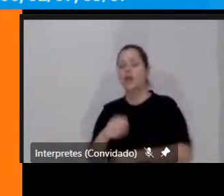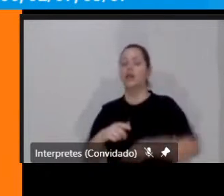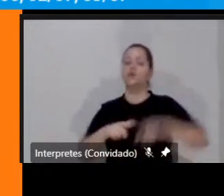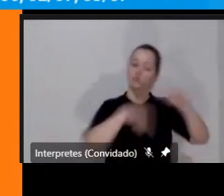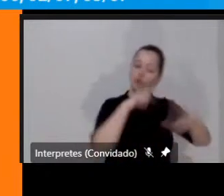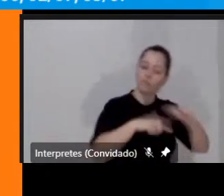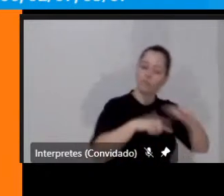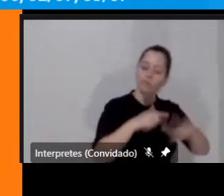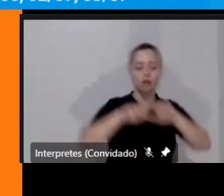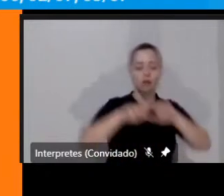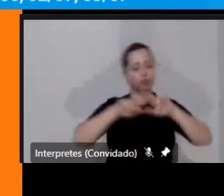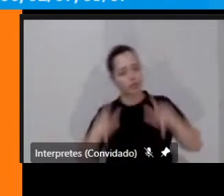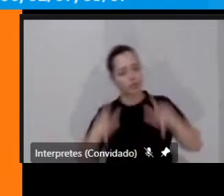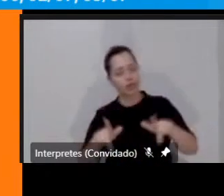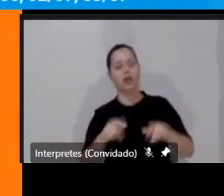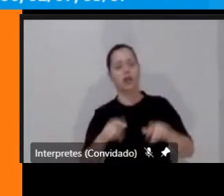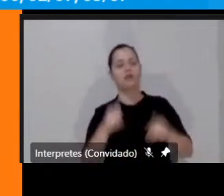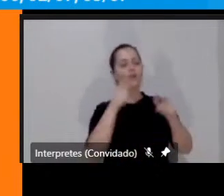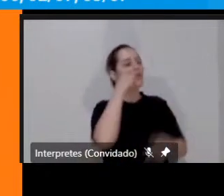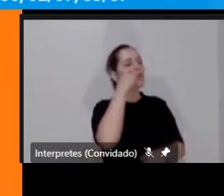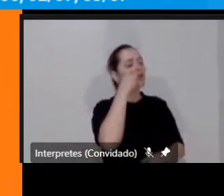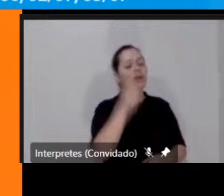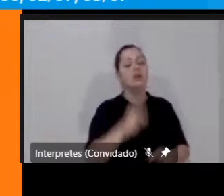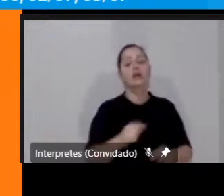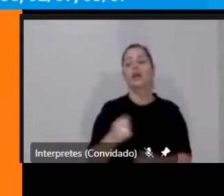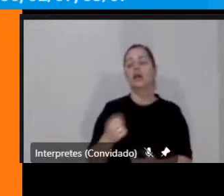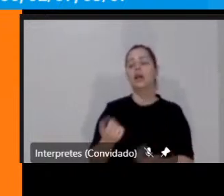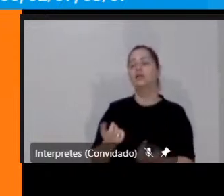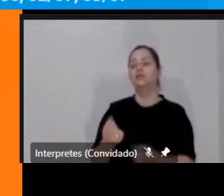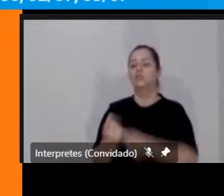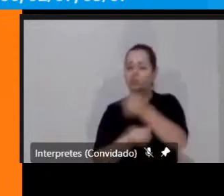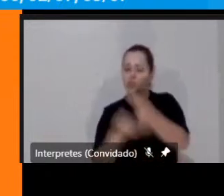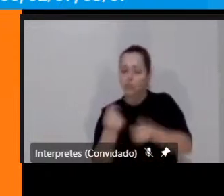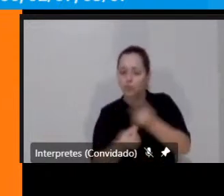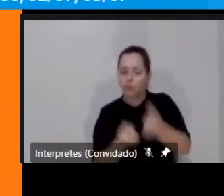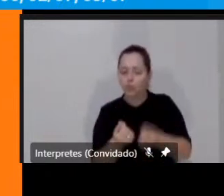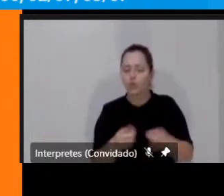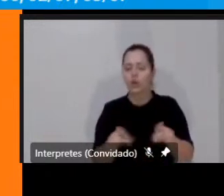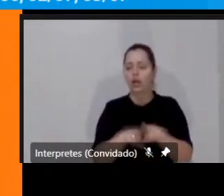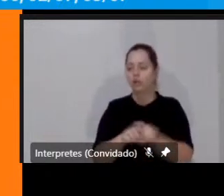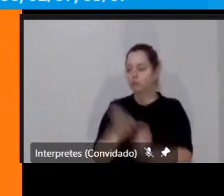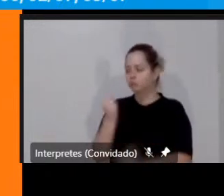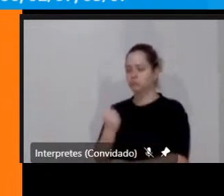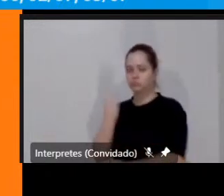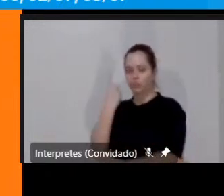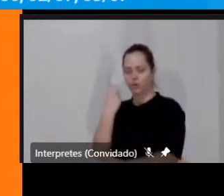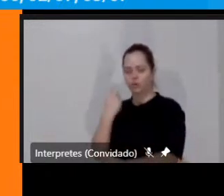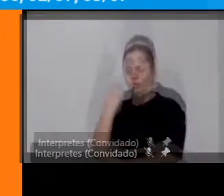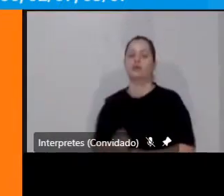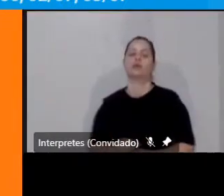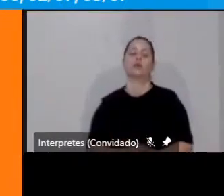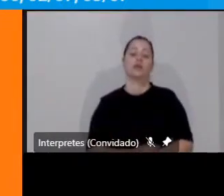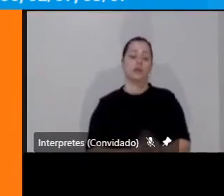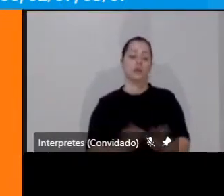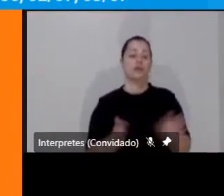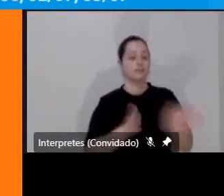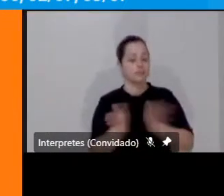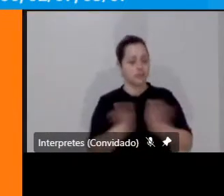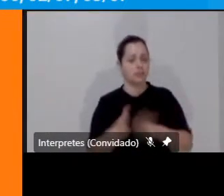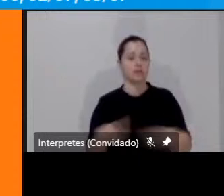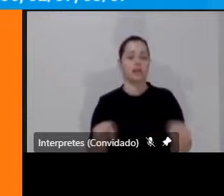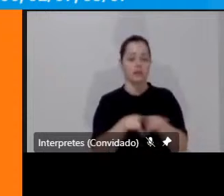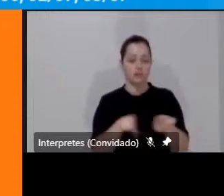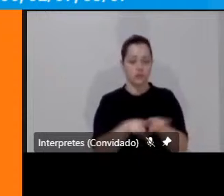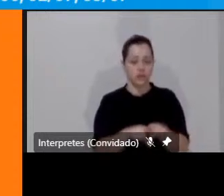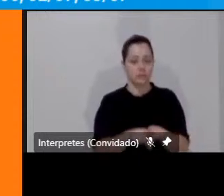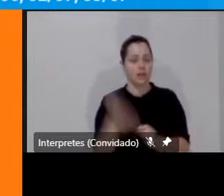dos interesses individuais, dos agentes econômicos. E nessa linha também, a acessibilidade como